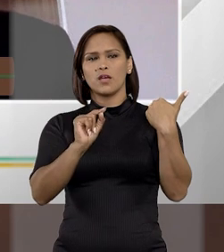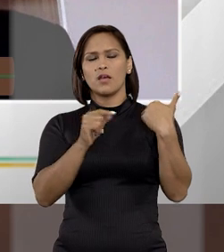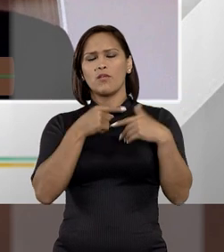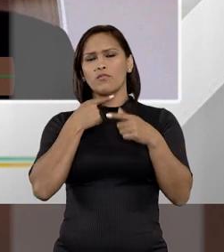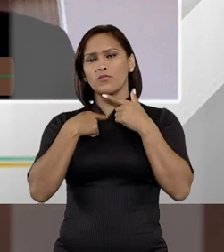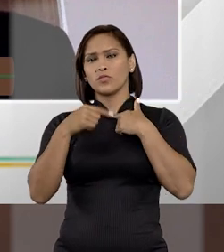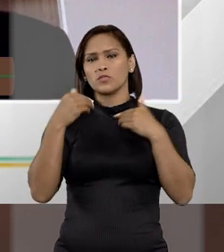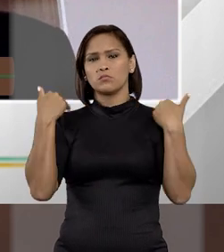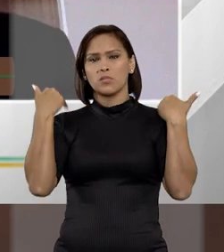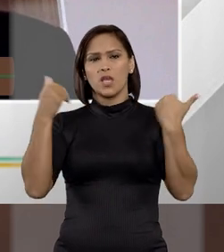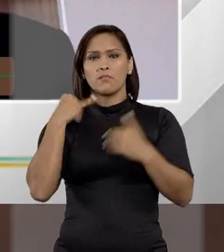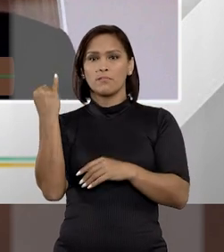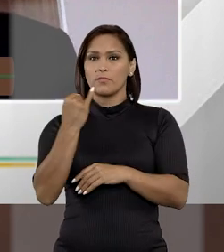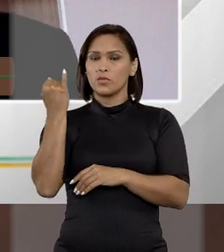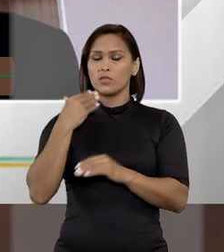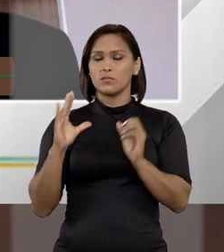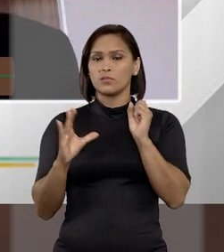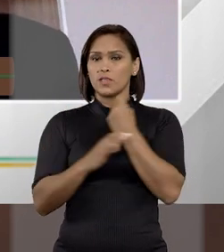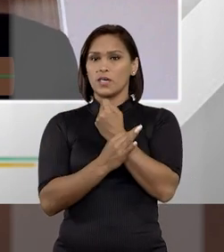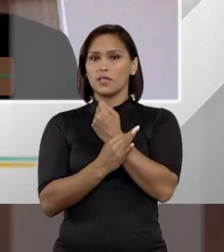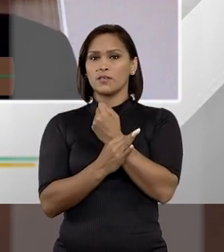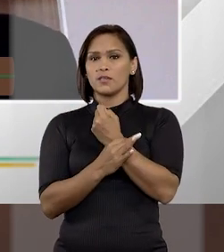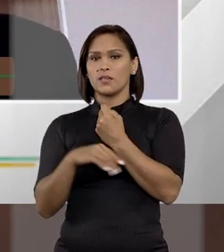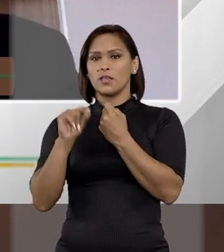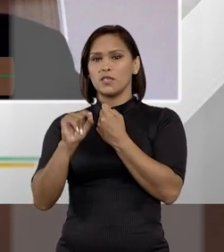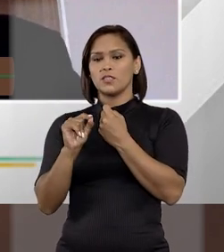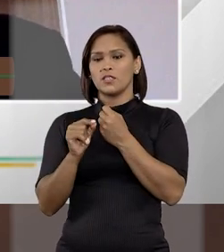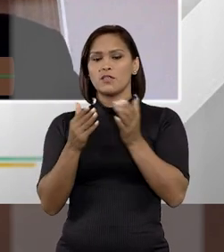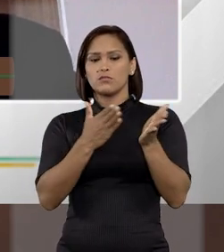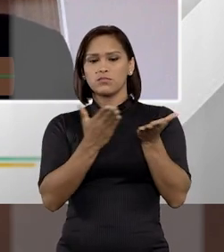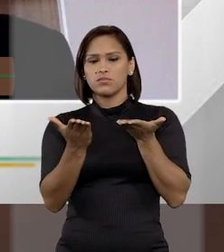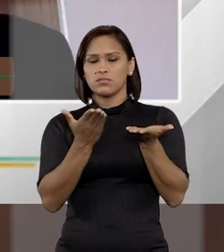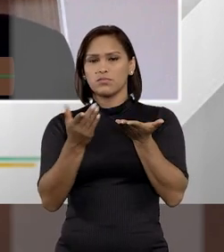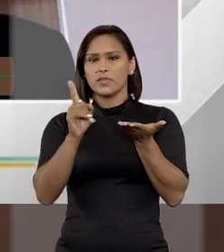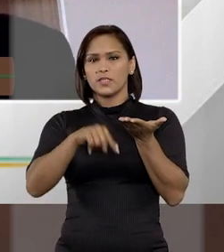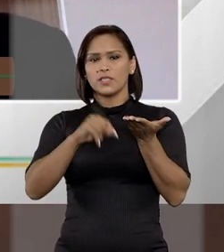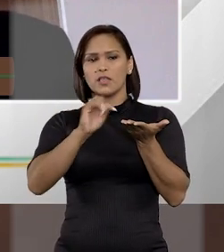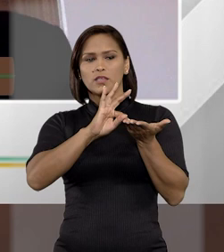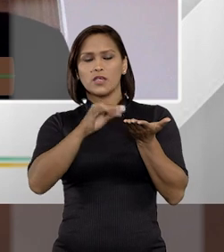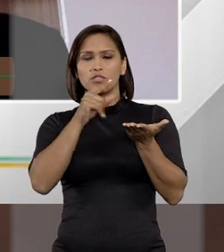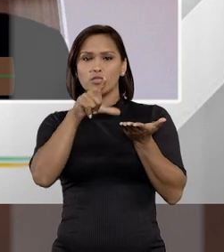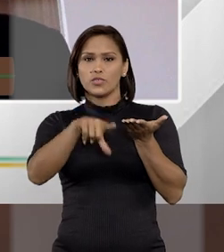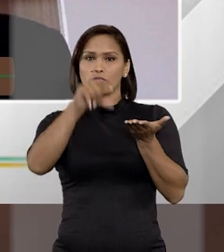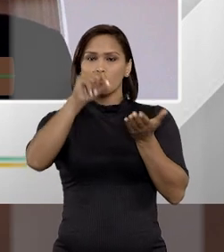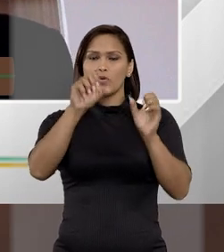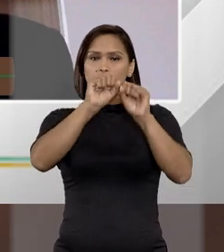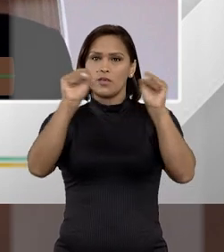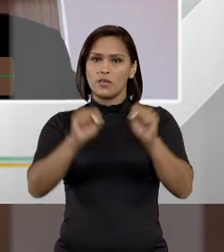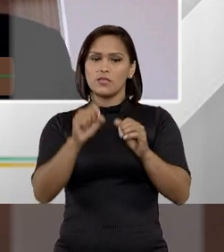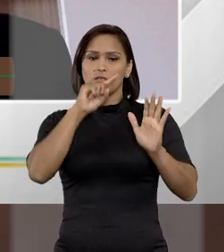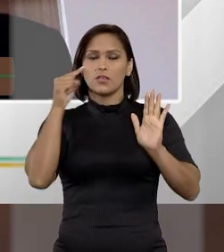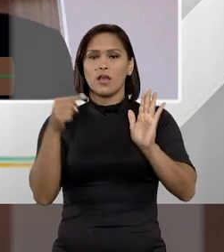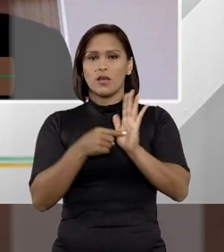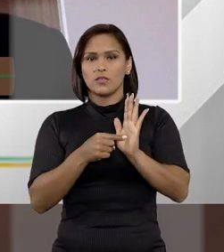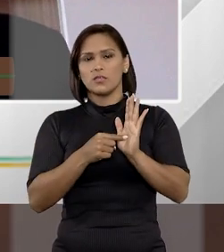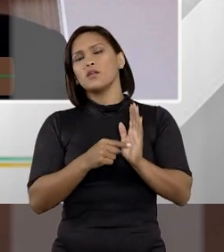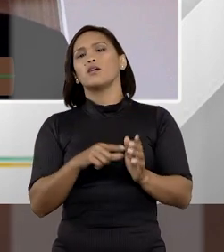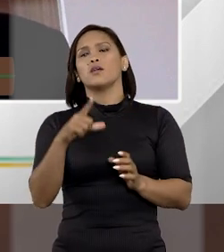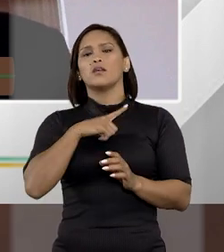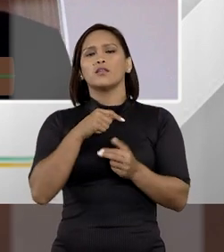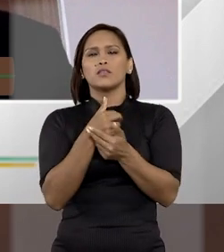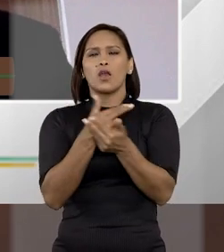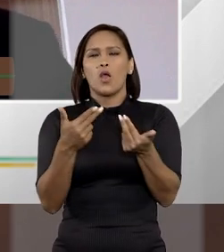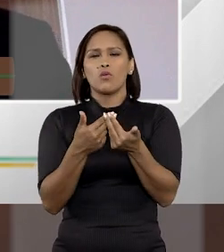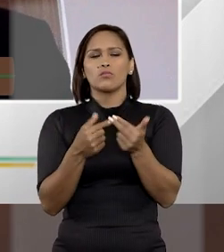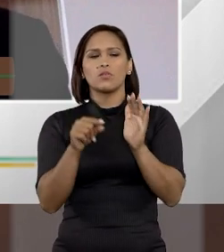importante para garantir essa imparcialidade, né. Esse sistema acusatório, ele